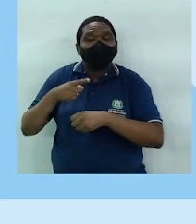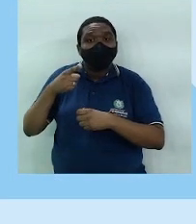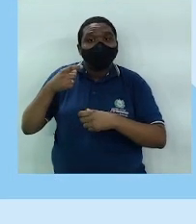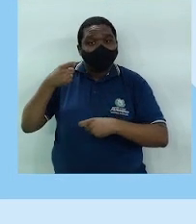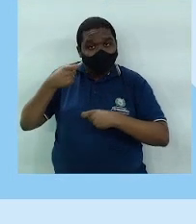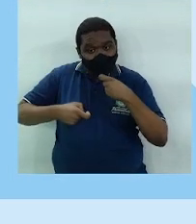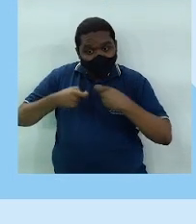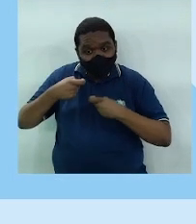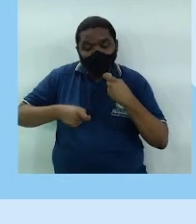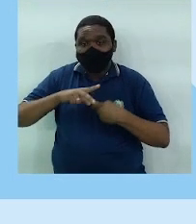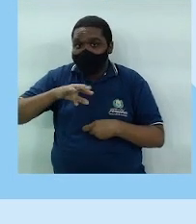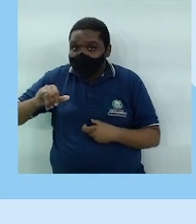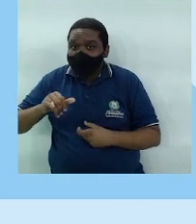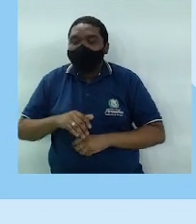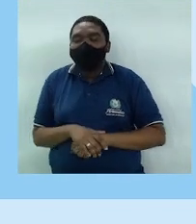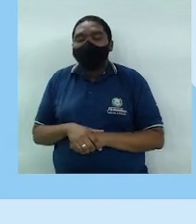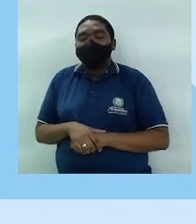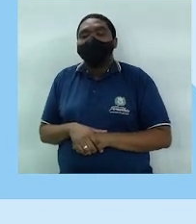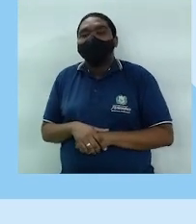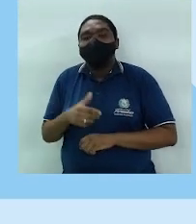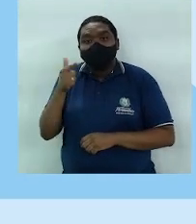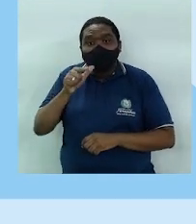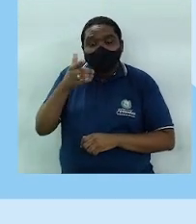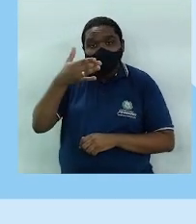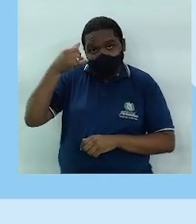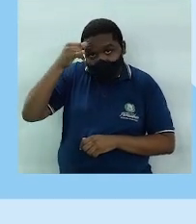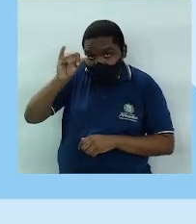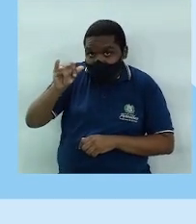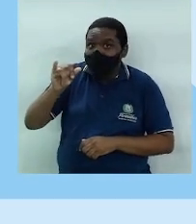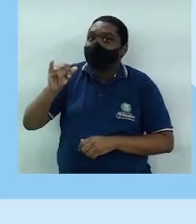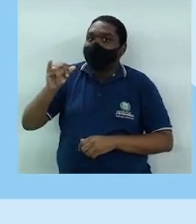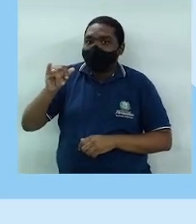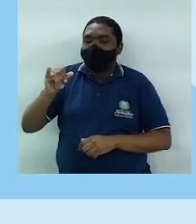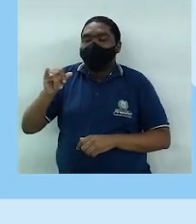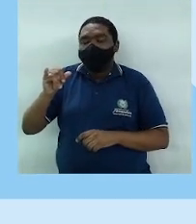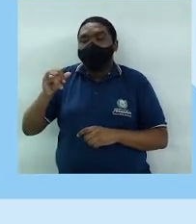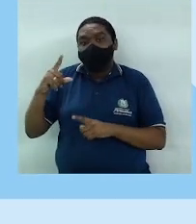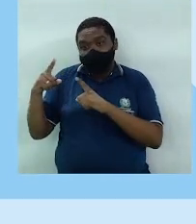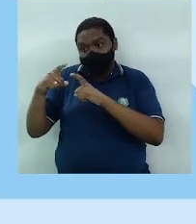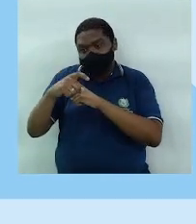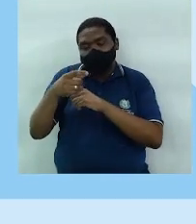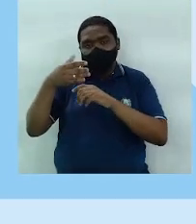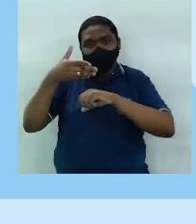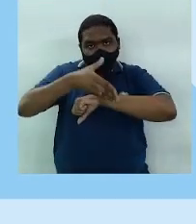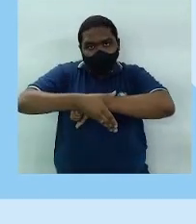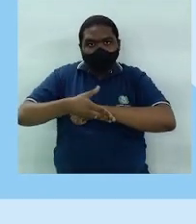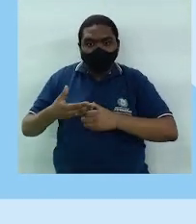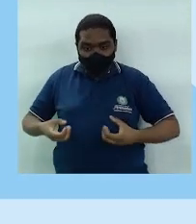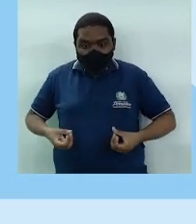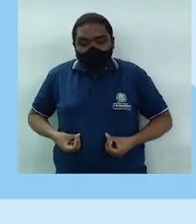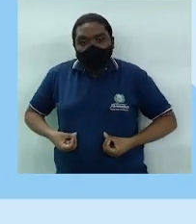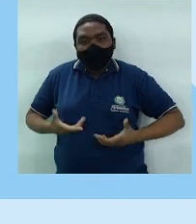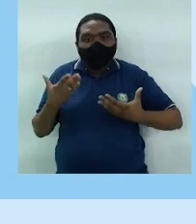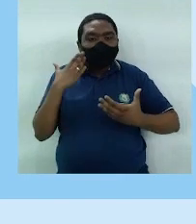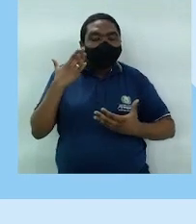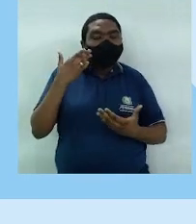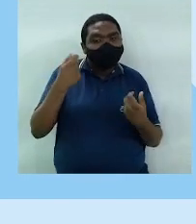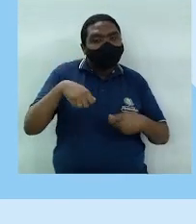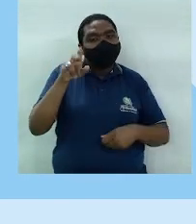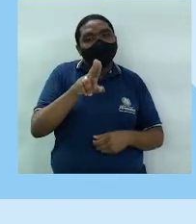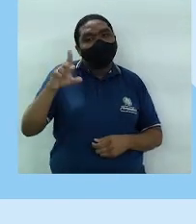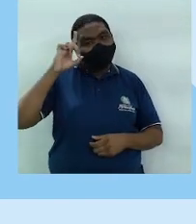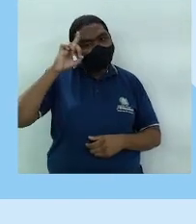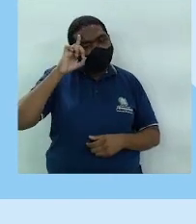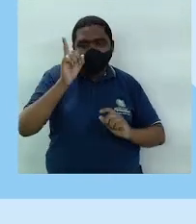e matam esses espermatozoides, evitando a gravidez. Não precisa ser usado todos os dias. Não